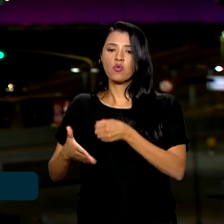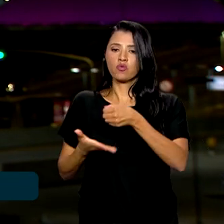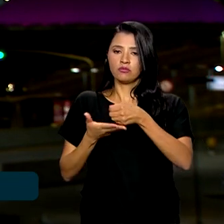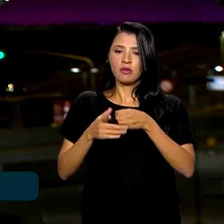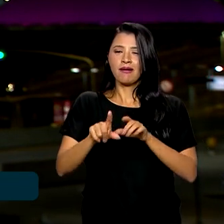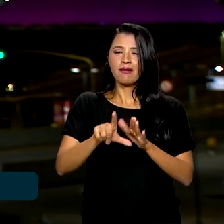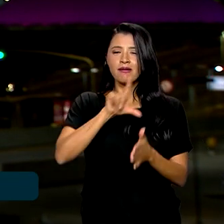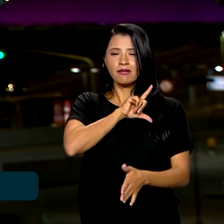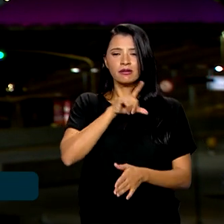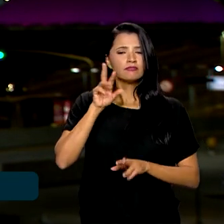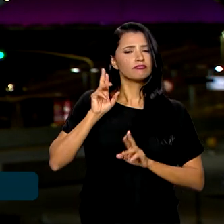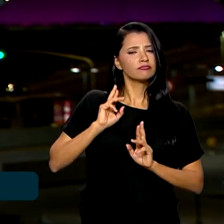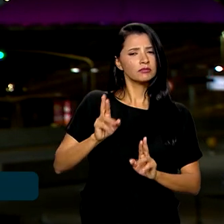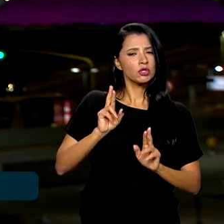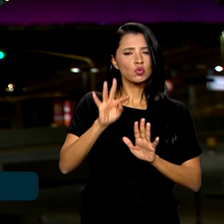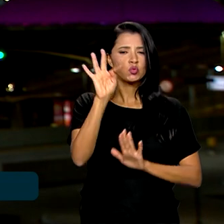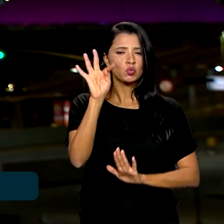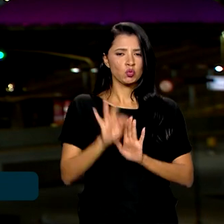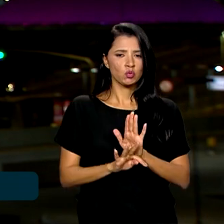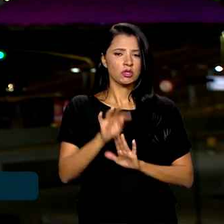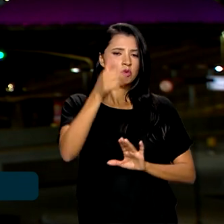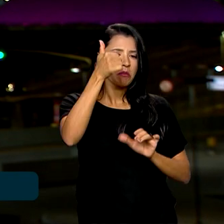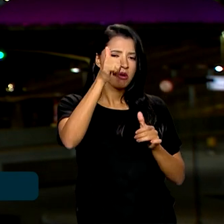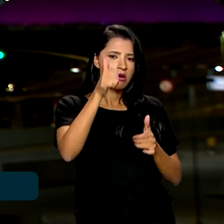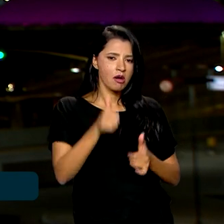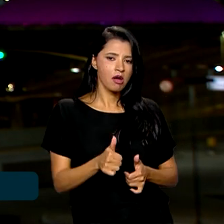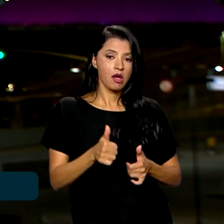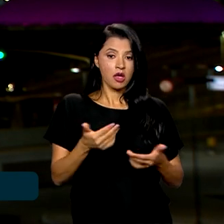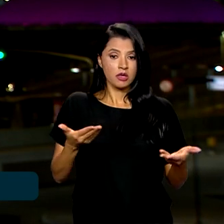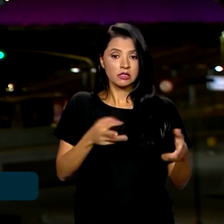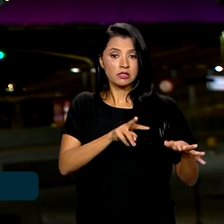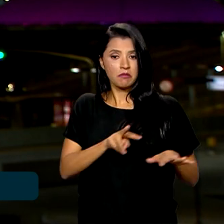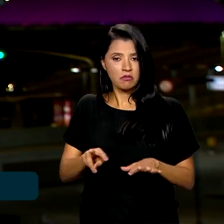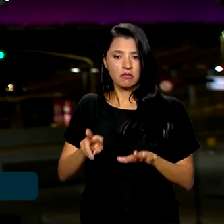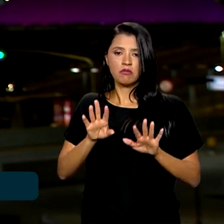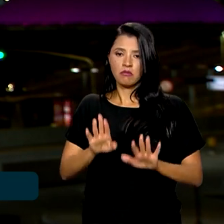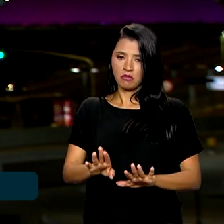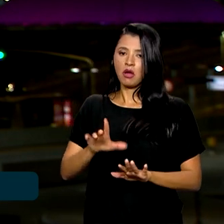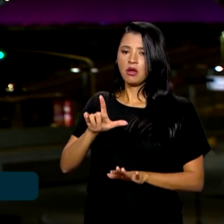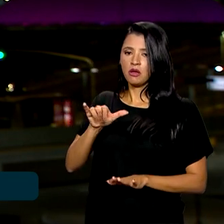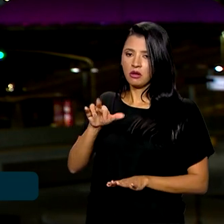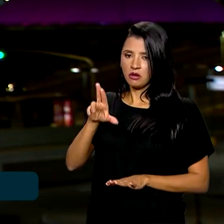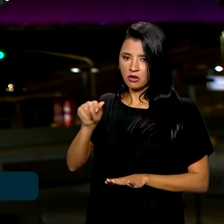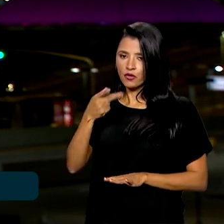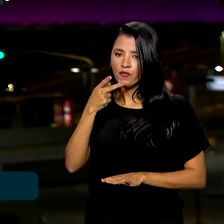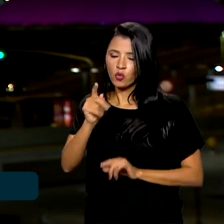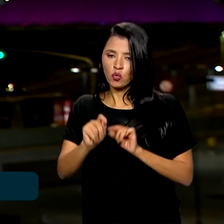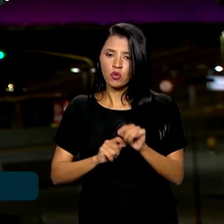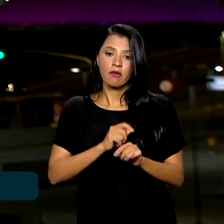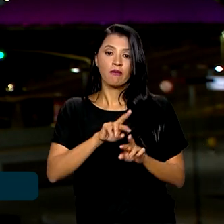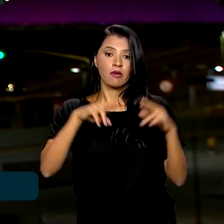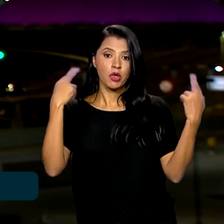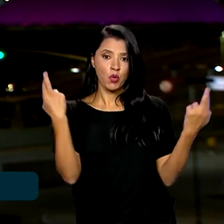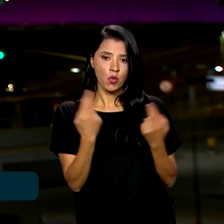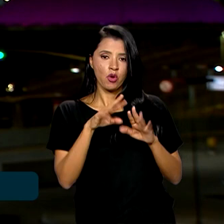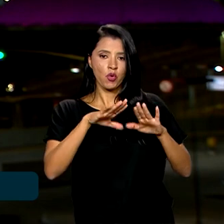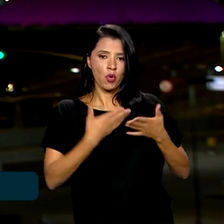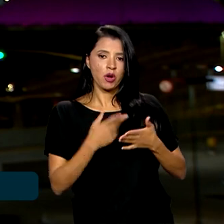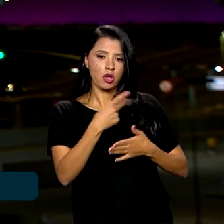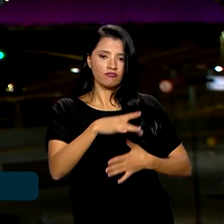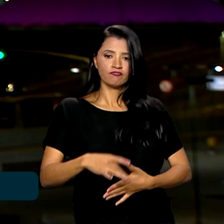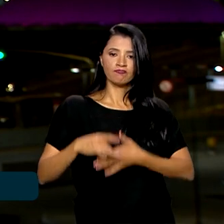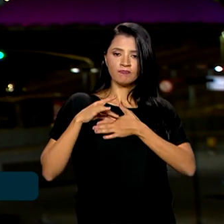a expectativa era de que o texto fosse analisado nesta semana. Segundo Lira, a reunião do Colégio de Líderes com